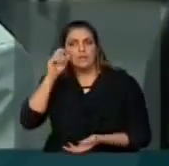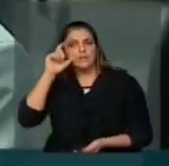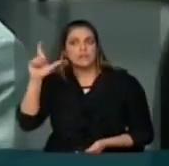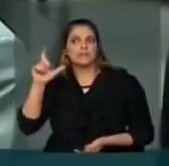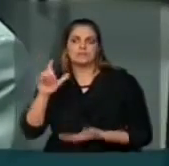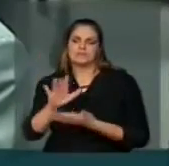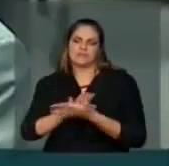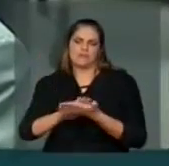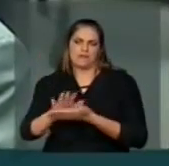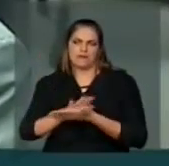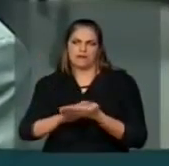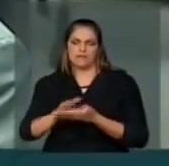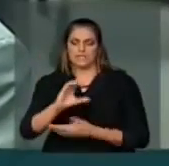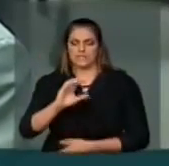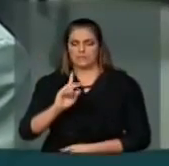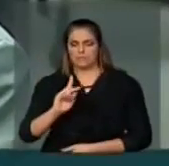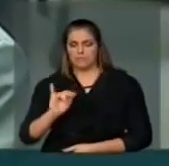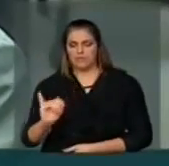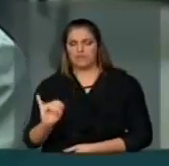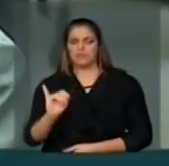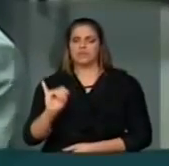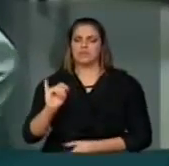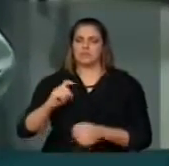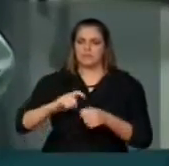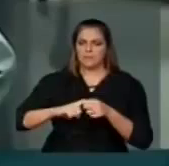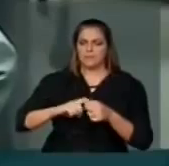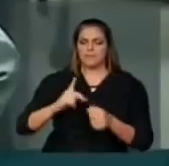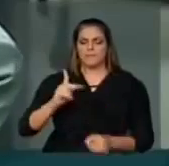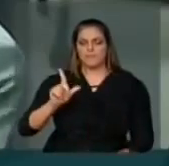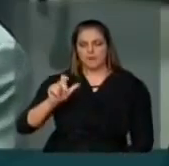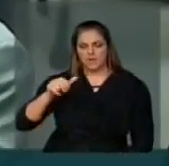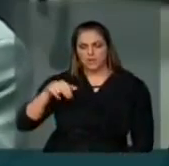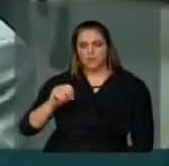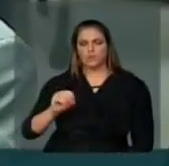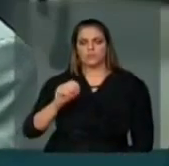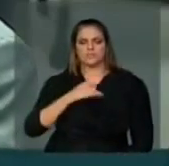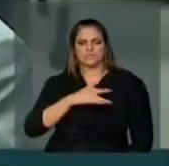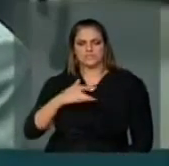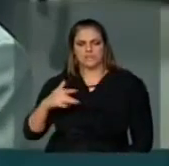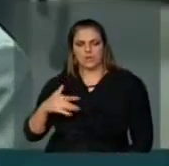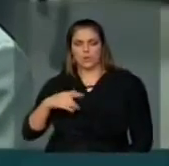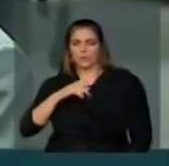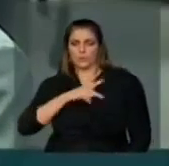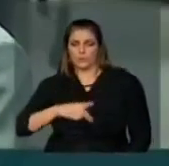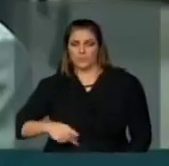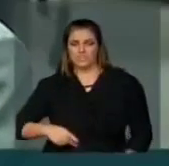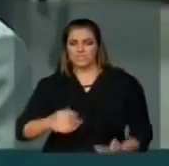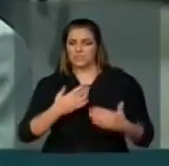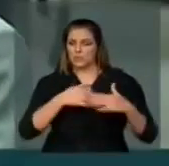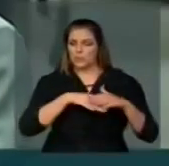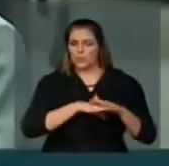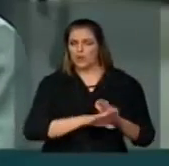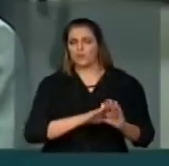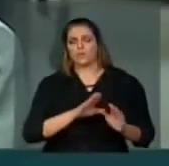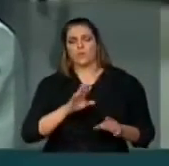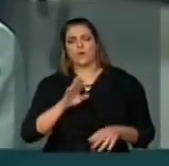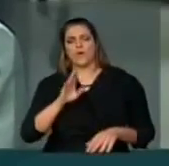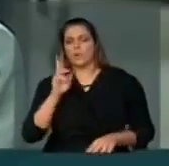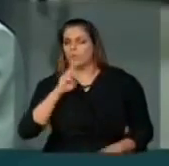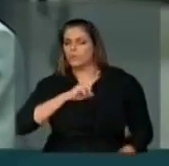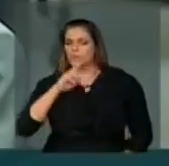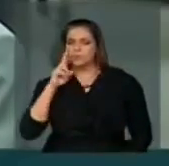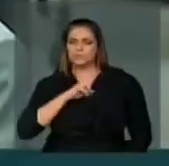vida humana. A CPI dos planos de saúde que o presidente dessa casa engavetou, rejeitou, é mais do que